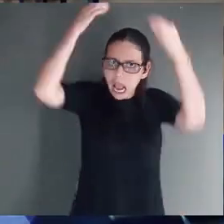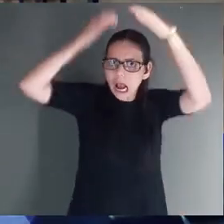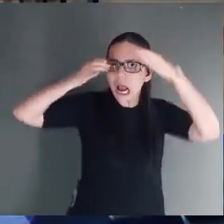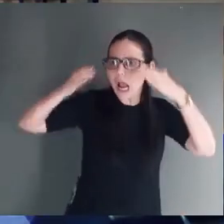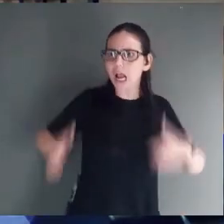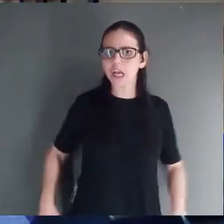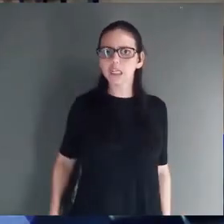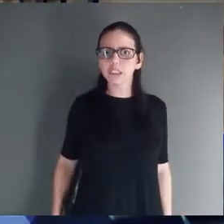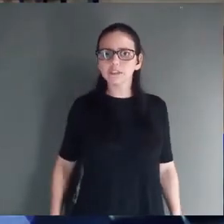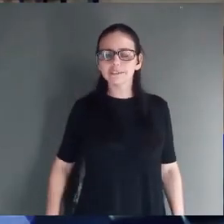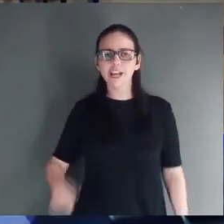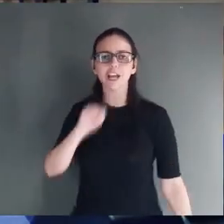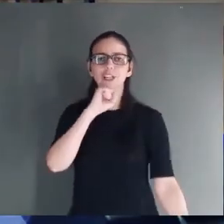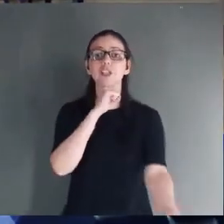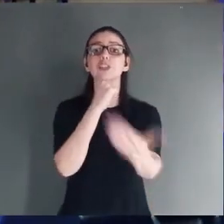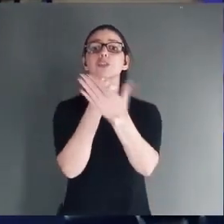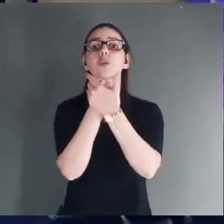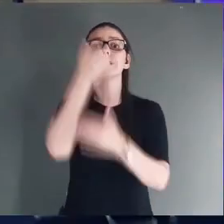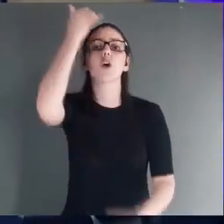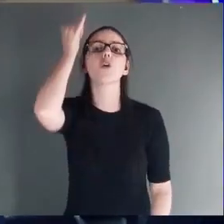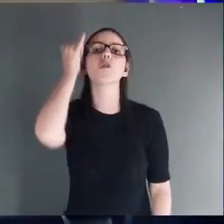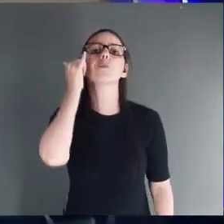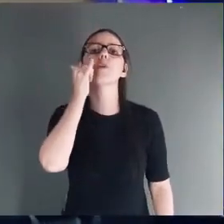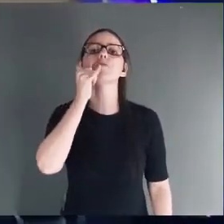escondeu um profeta no ventre de um peixe.